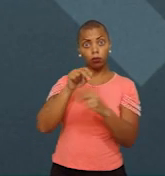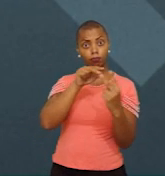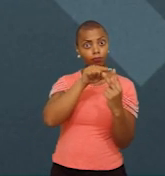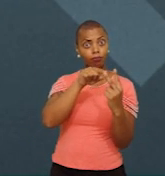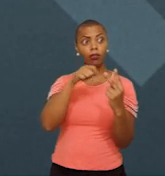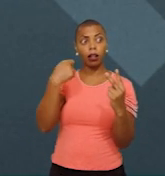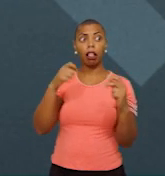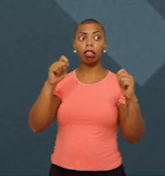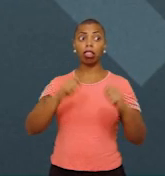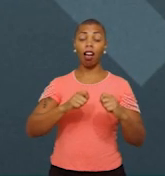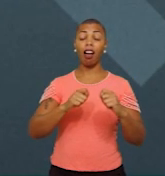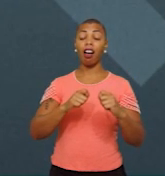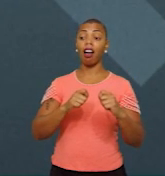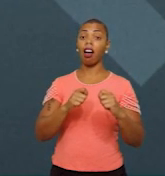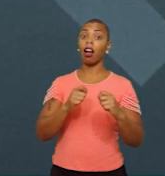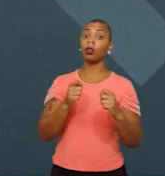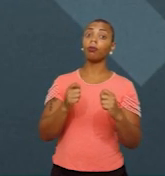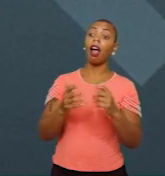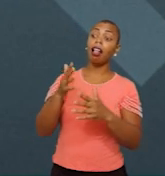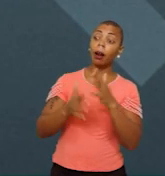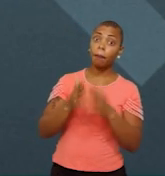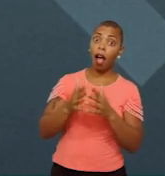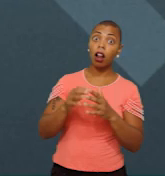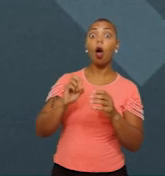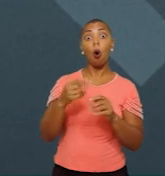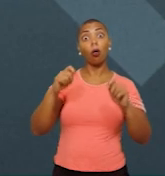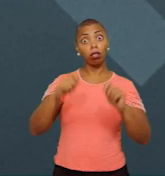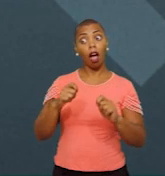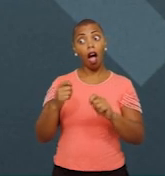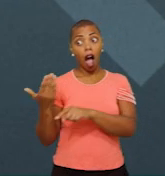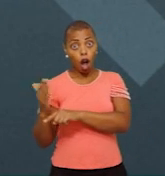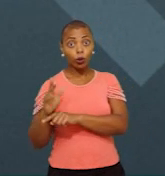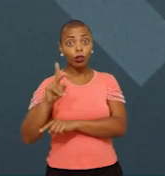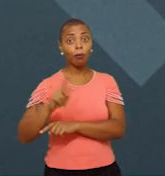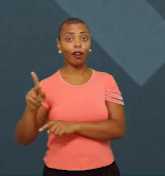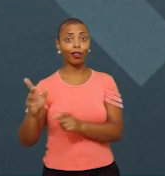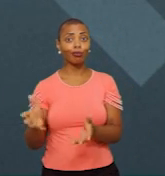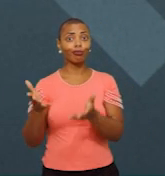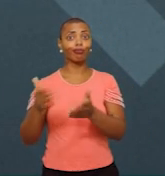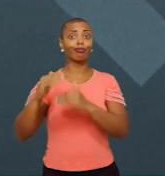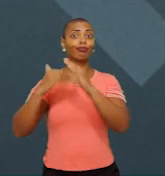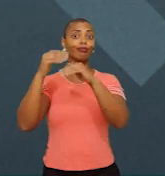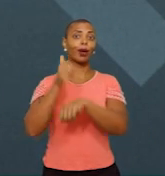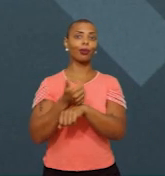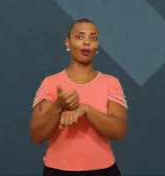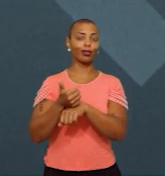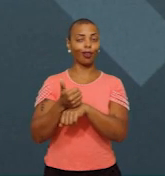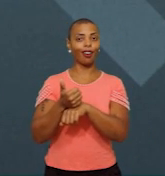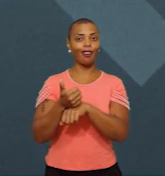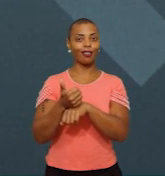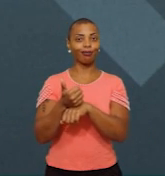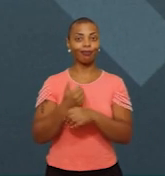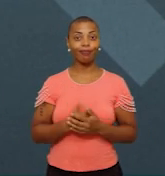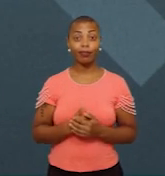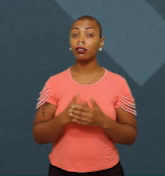atrapalhar ou podem ajudar os professores a se desenvolverem como profissionais. Então, o